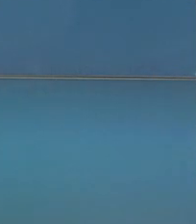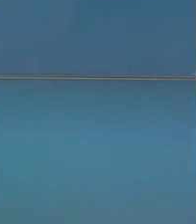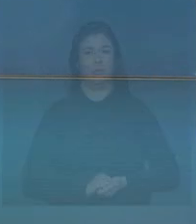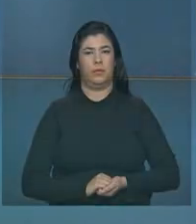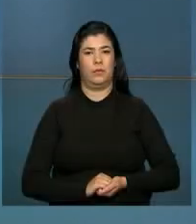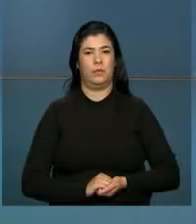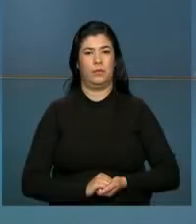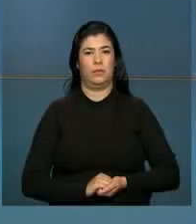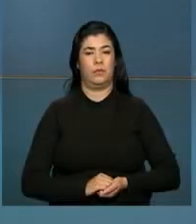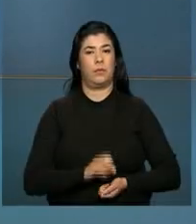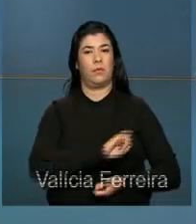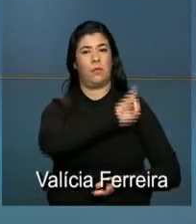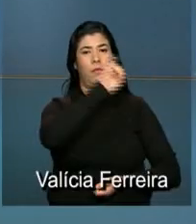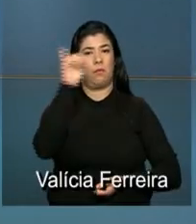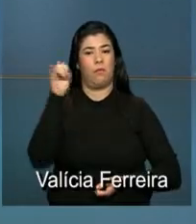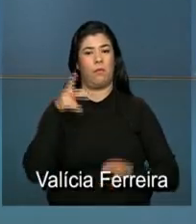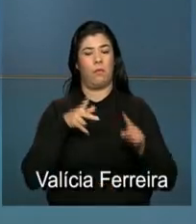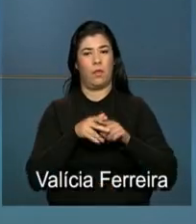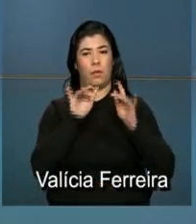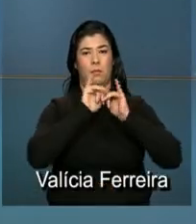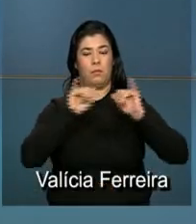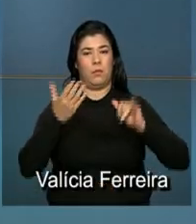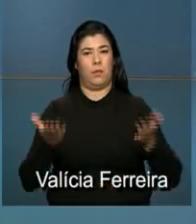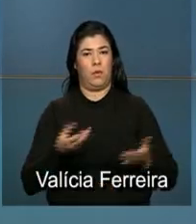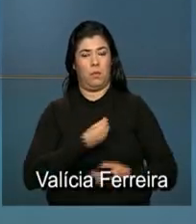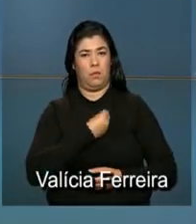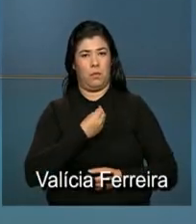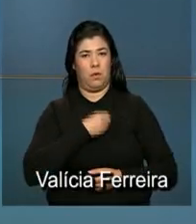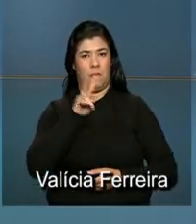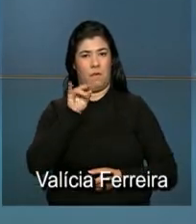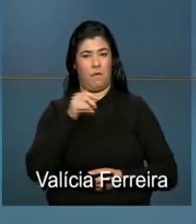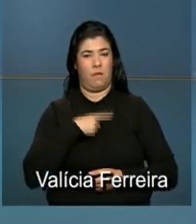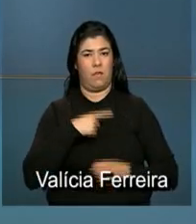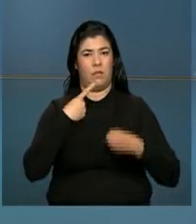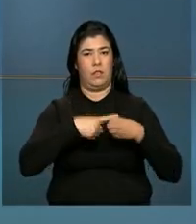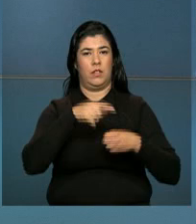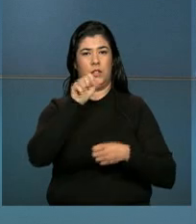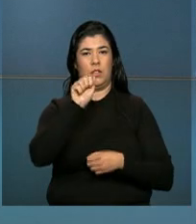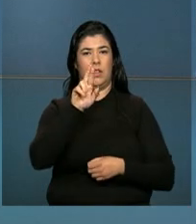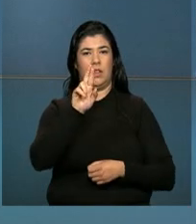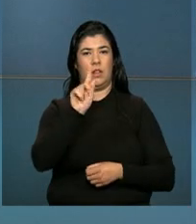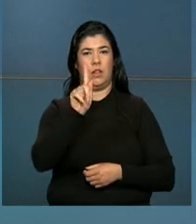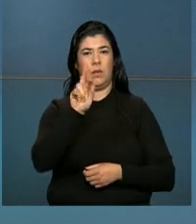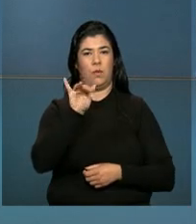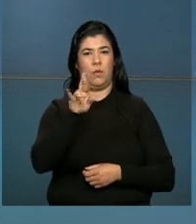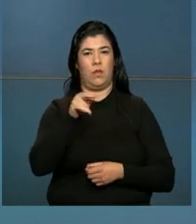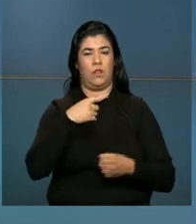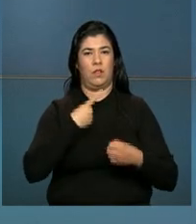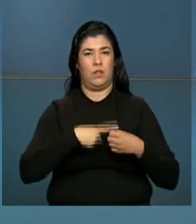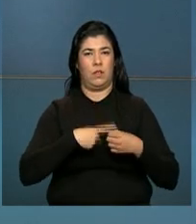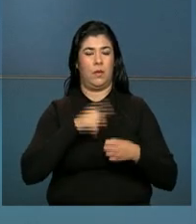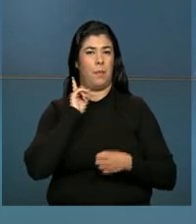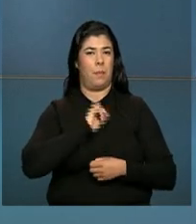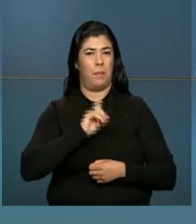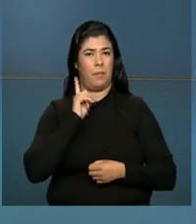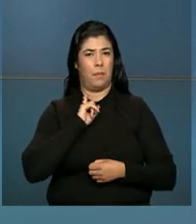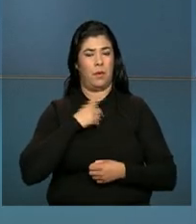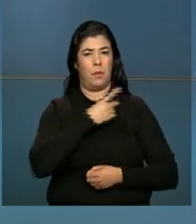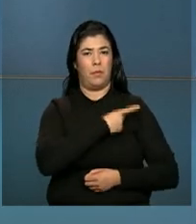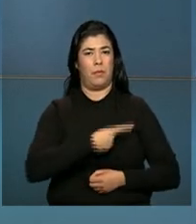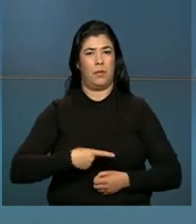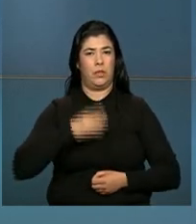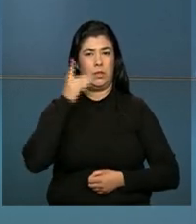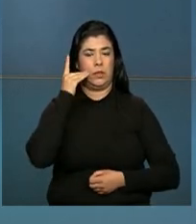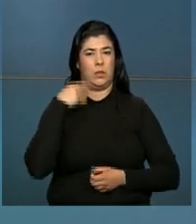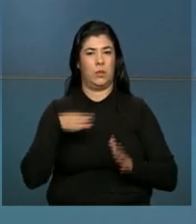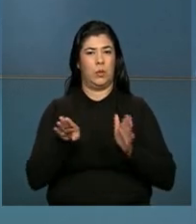Olá, interrompemos a programação para ir ao vivo a Araguari, em Minas Gerais, onde a presidenta Dilma Rousseff chega neste momento ao